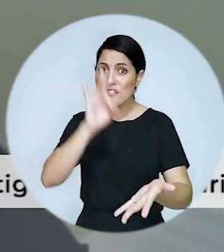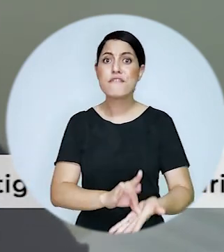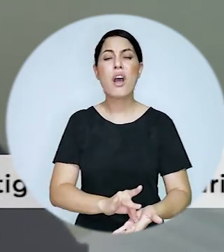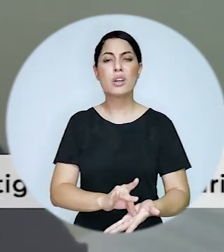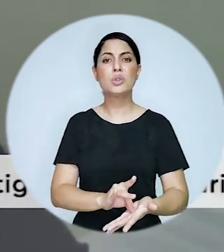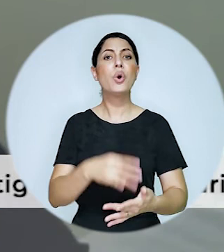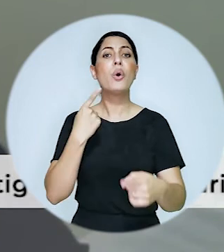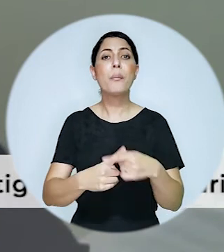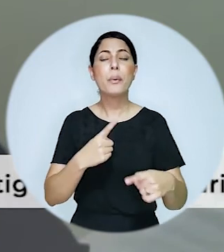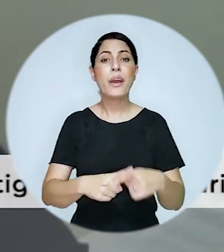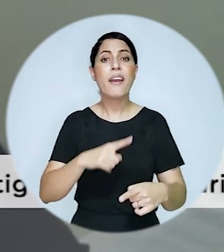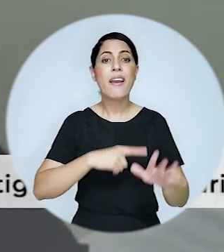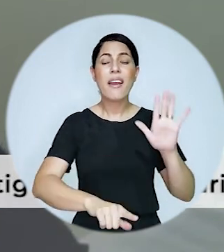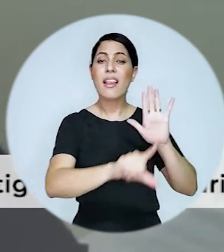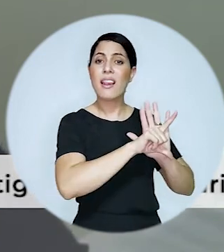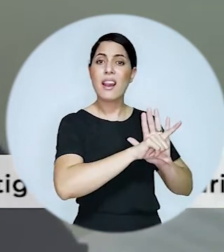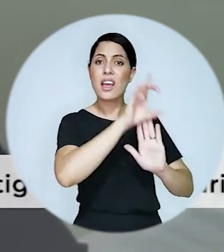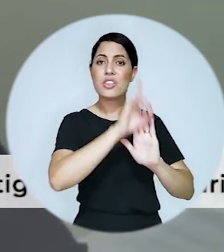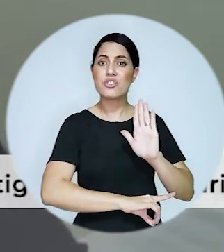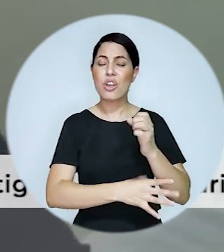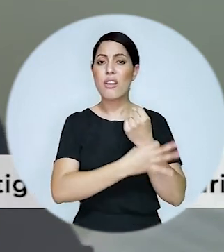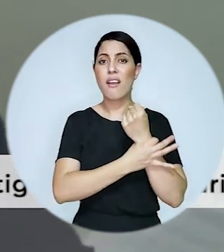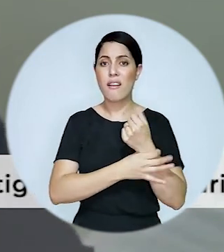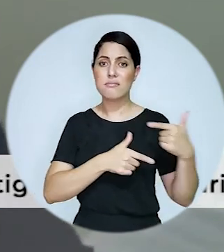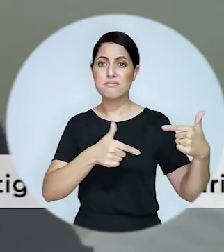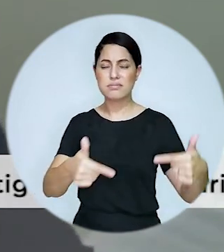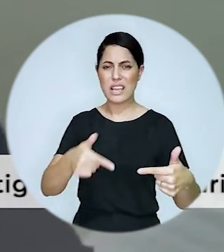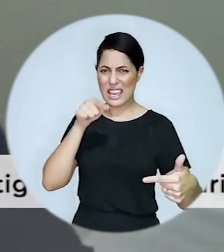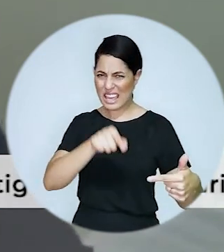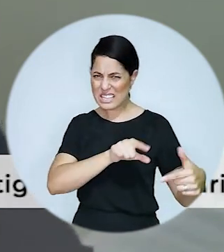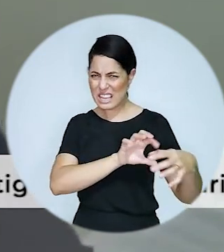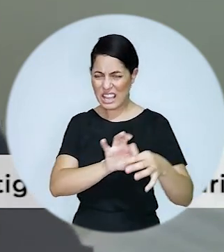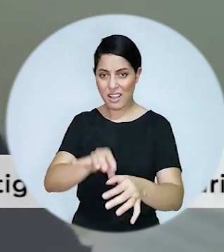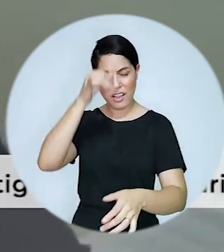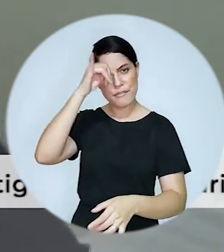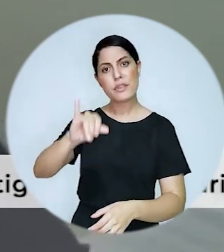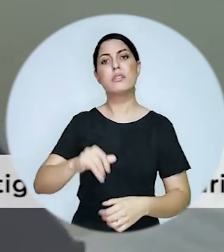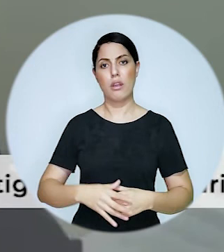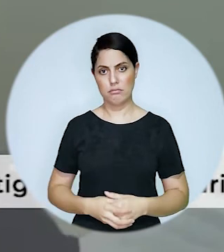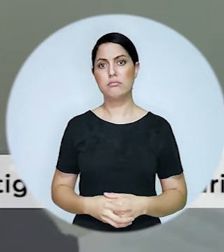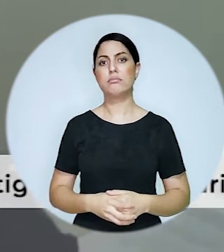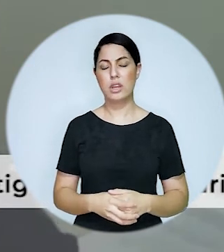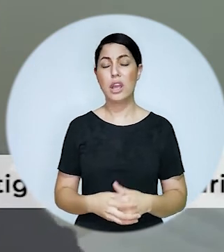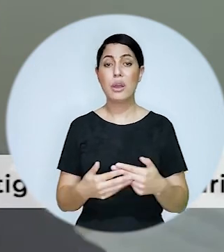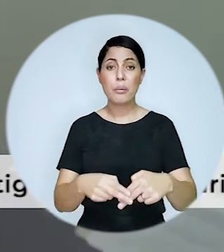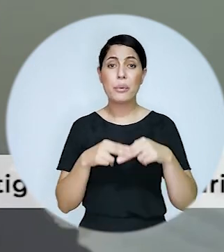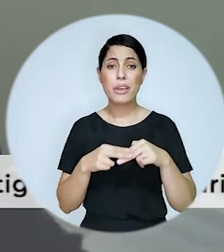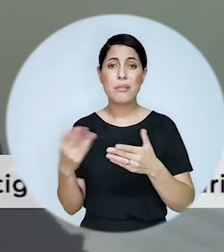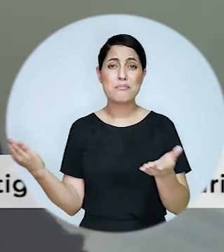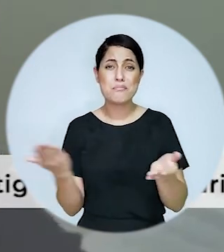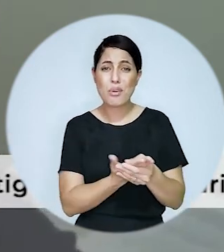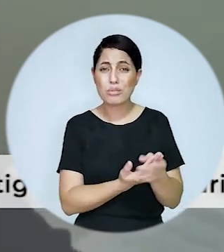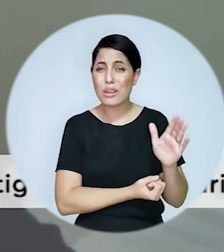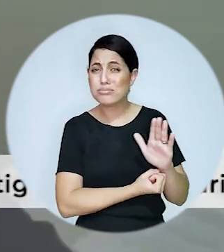fato é a busca legítima por direitos e evitar esse tipo de situação que a gente tem visto realmente desse fomento